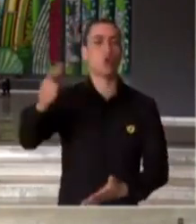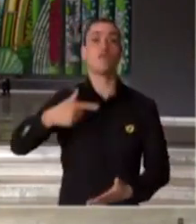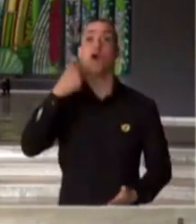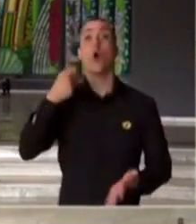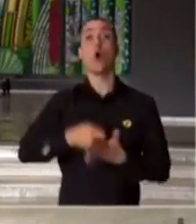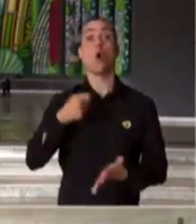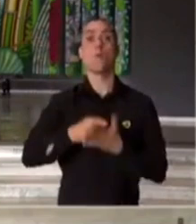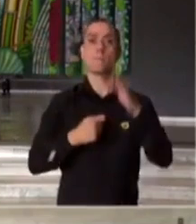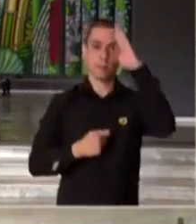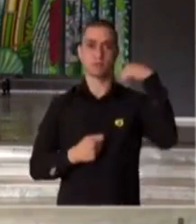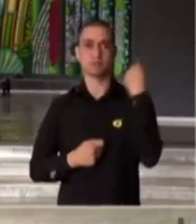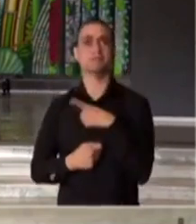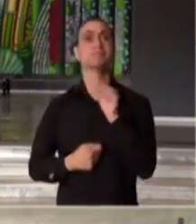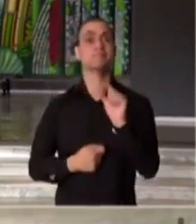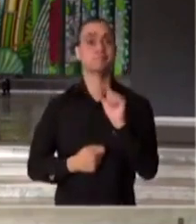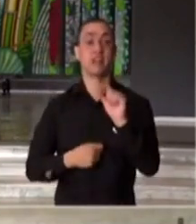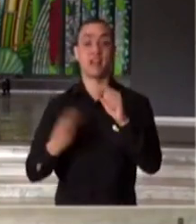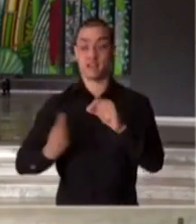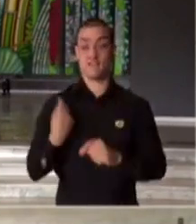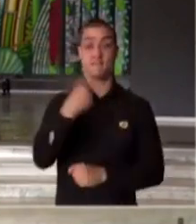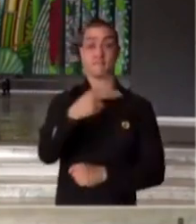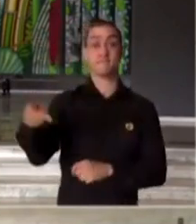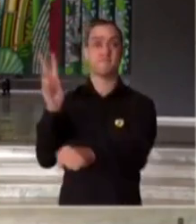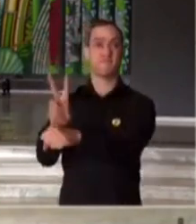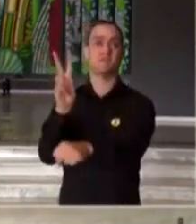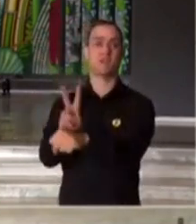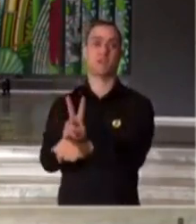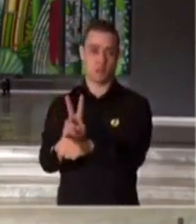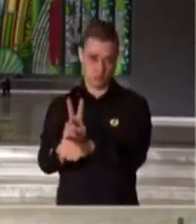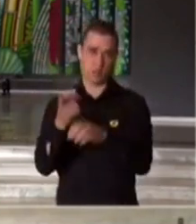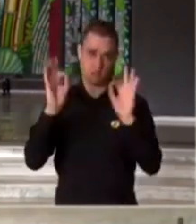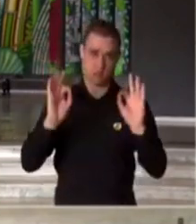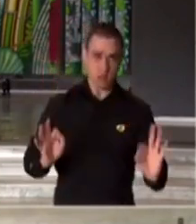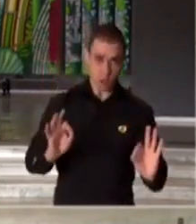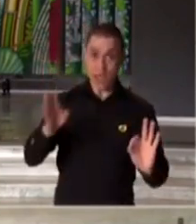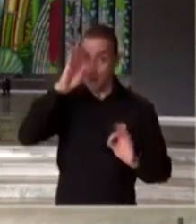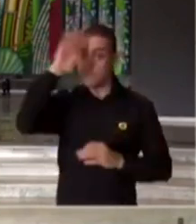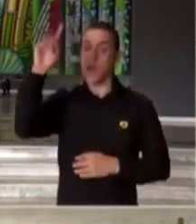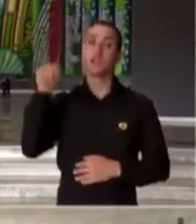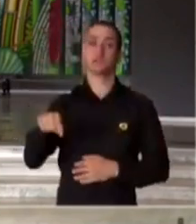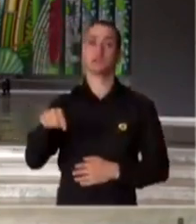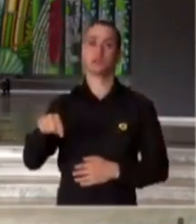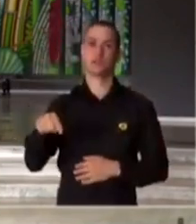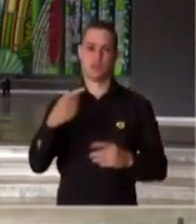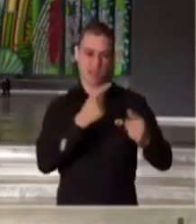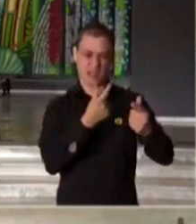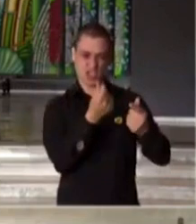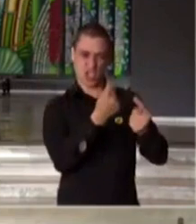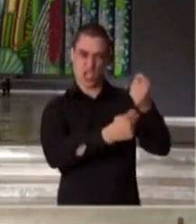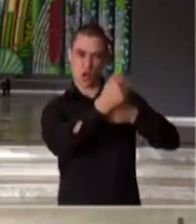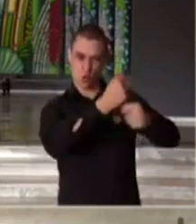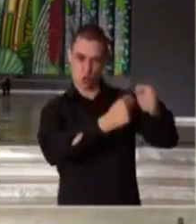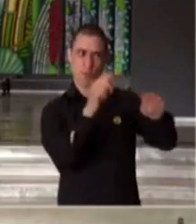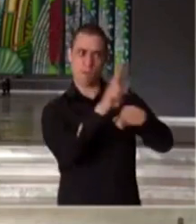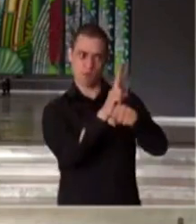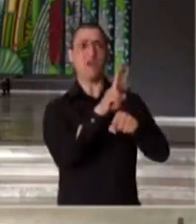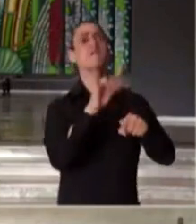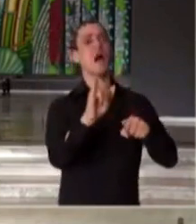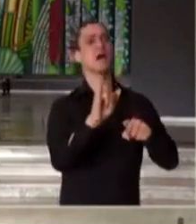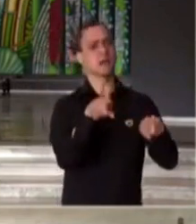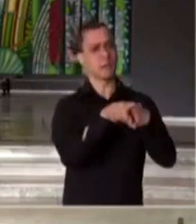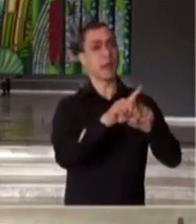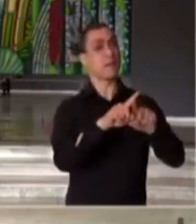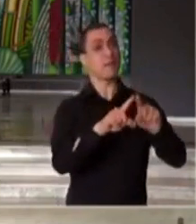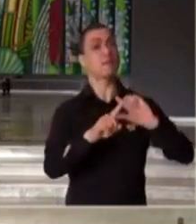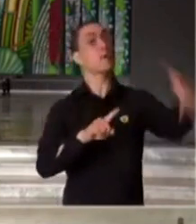prioritária é proteger vidas. Essa é a nossa prioridade. A proteção à economia virá, mas na sequência.